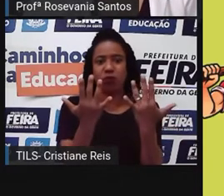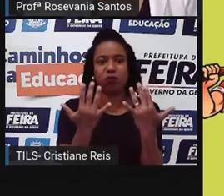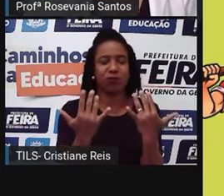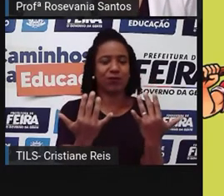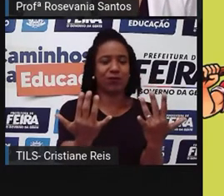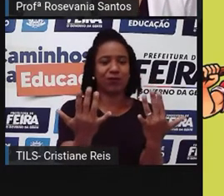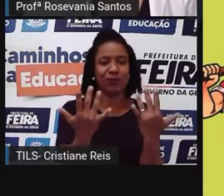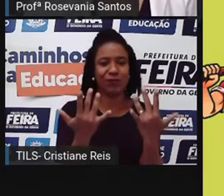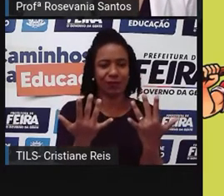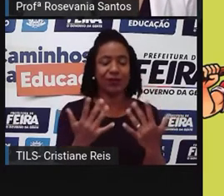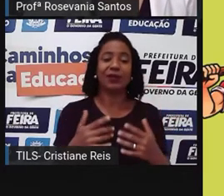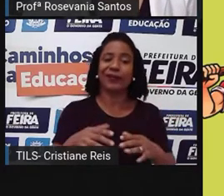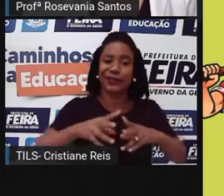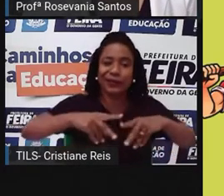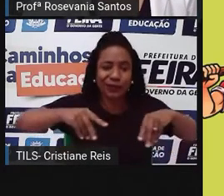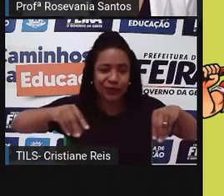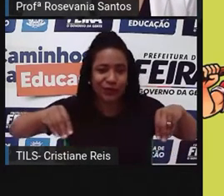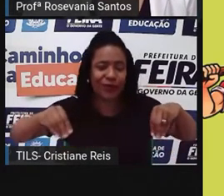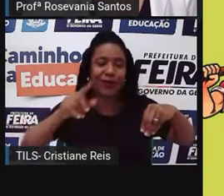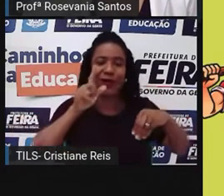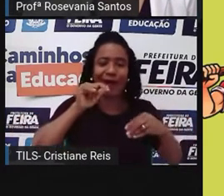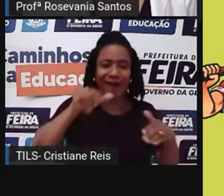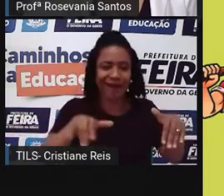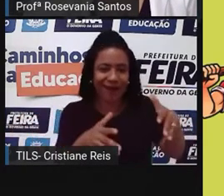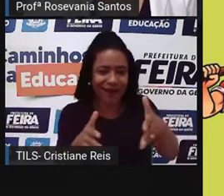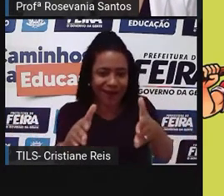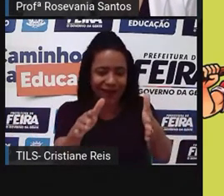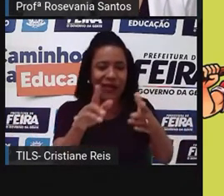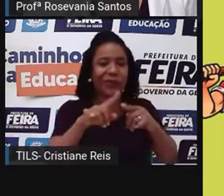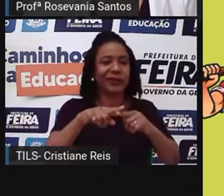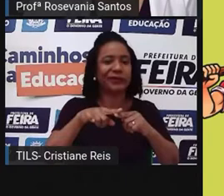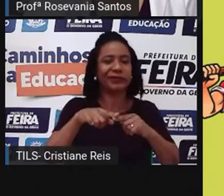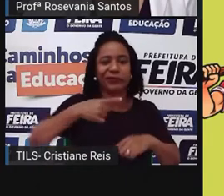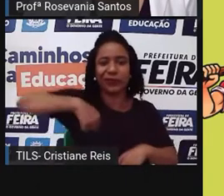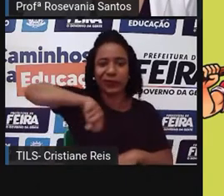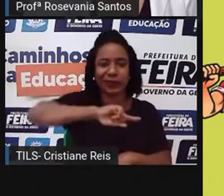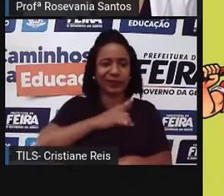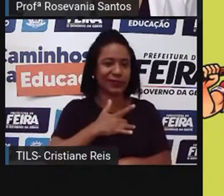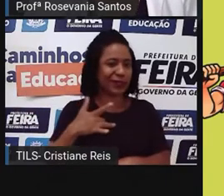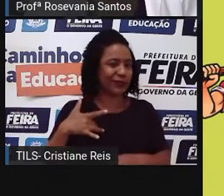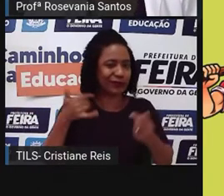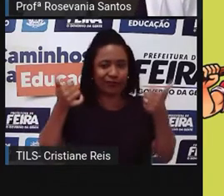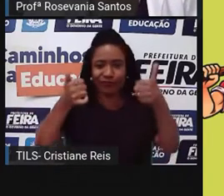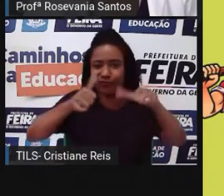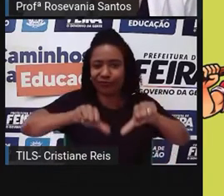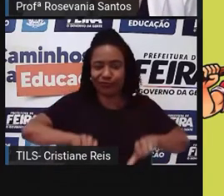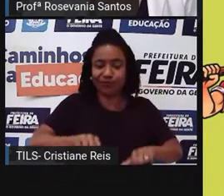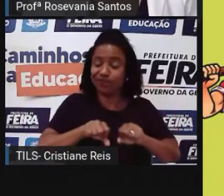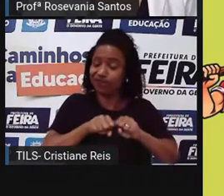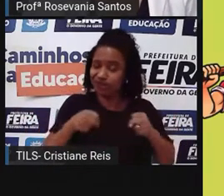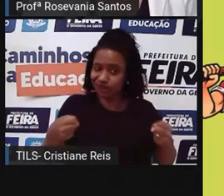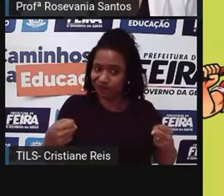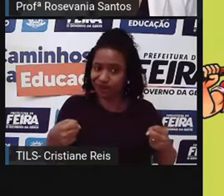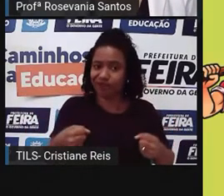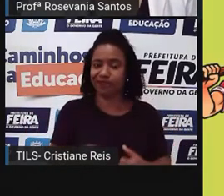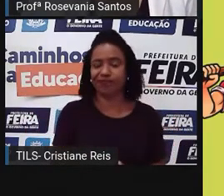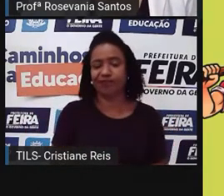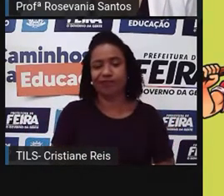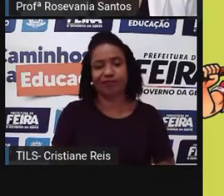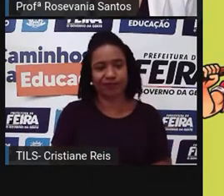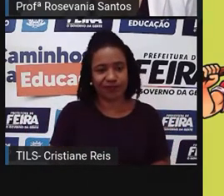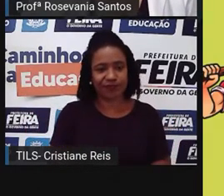consumimos esses alimentos, acabamos, infelizmente, ingerindo parte desses produtos nocivos da saúde. Então,